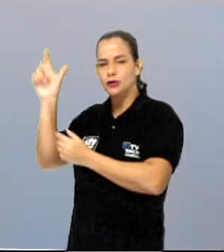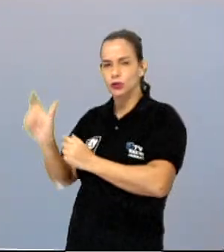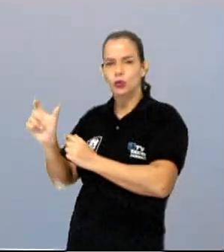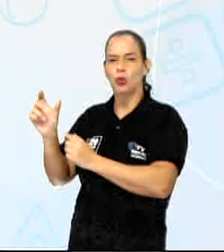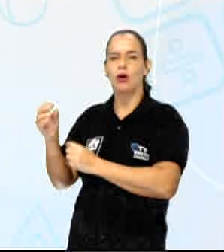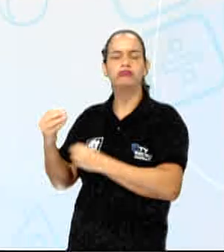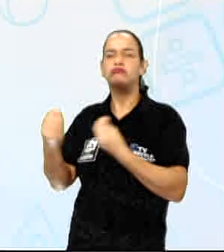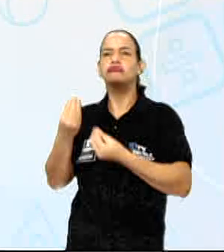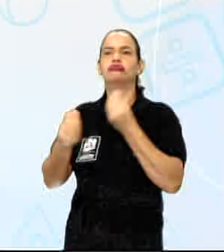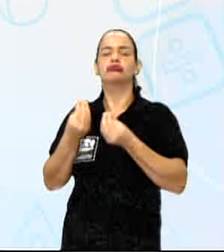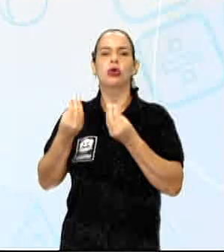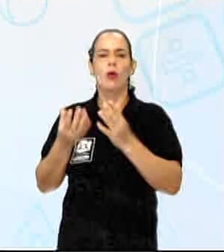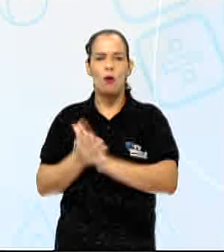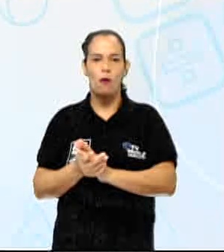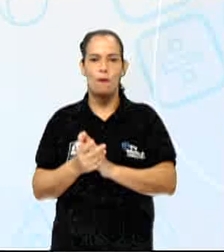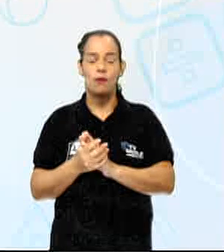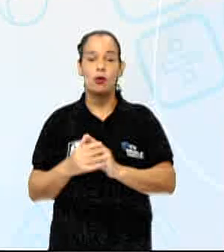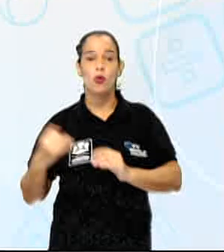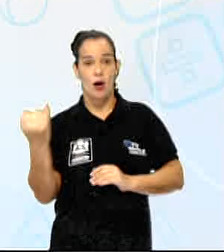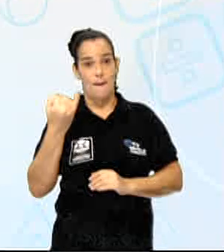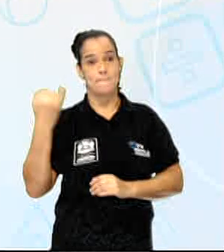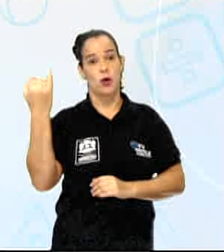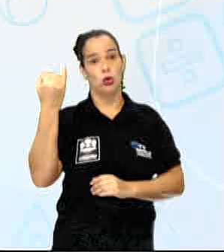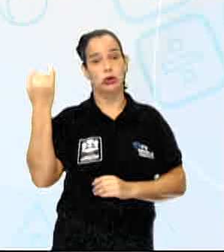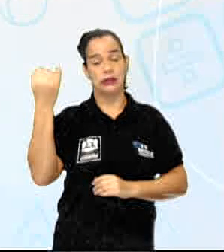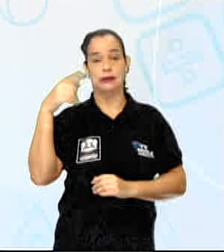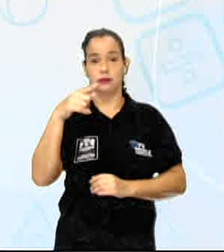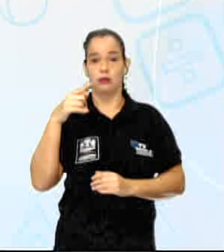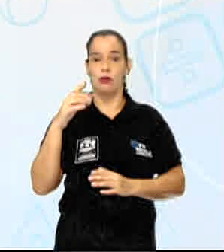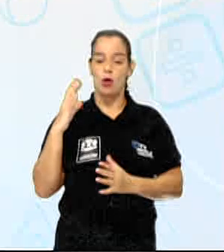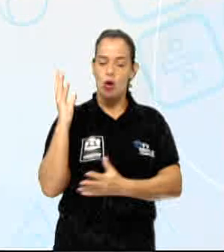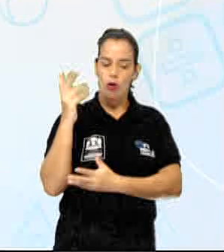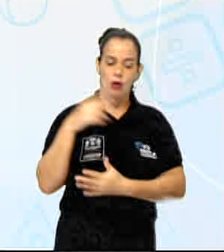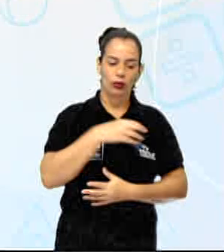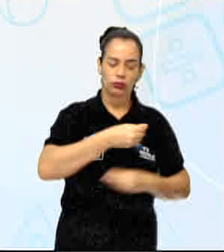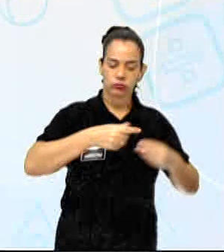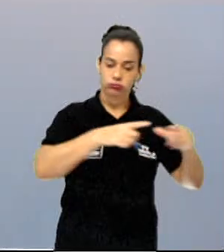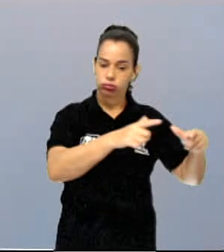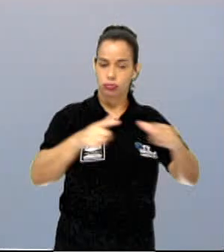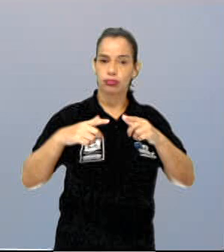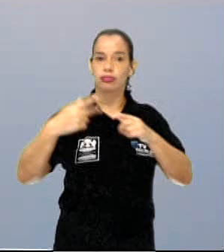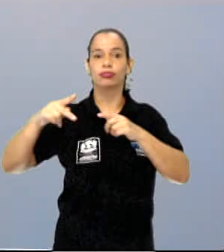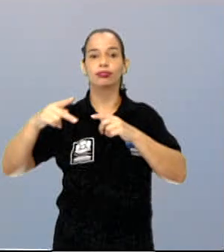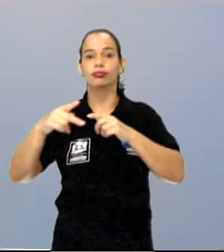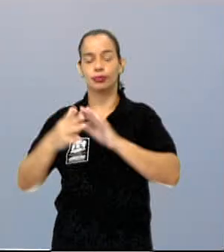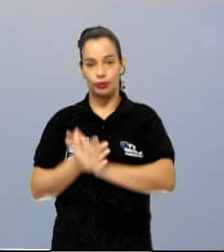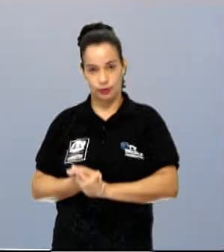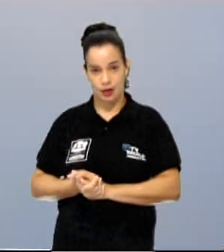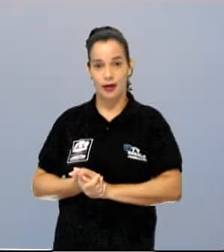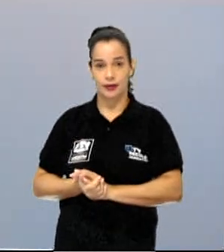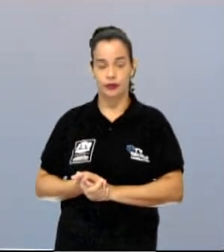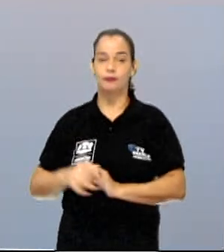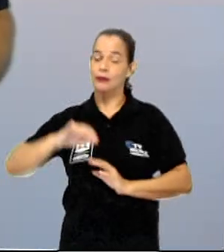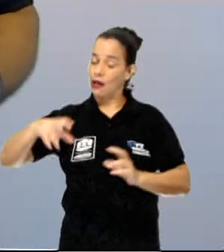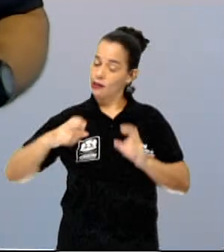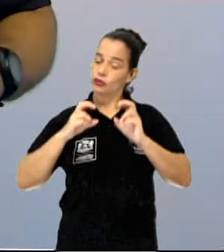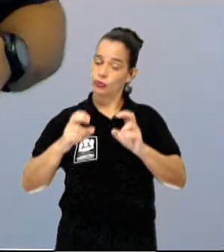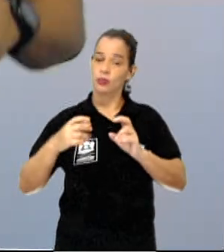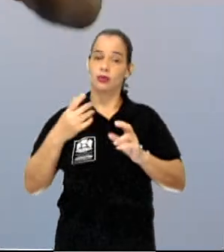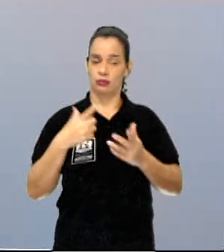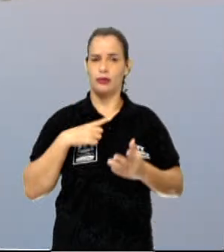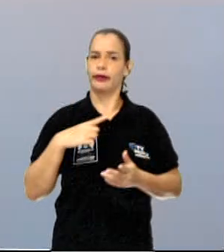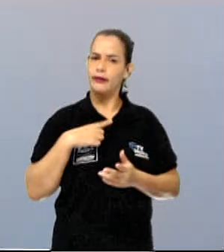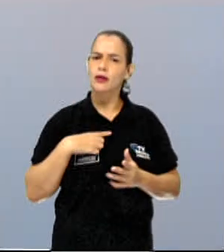qual é a importância dos manguezais para a biodiversidade brasileira. Qual a importância? Inclusive, já é Boatão que tem manguezais.